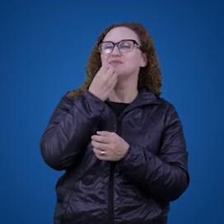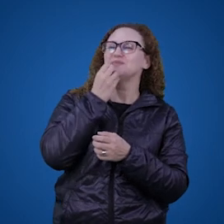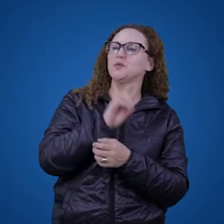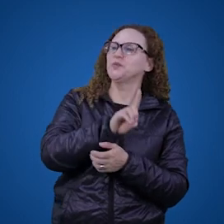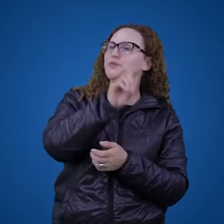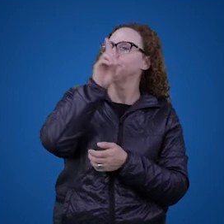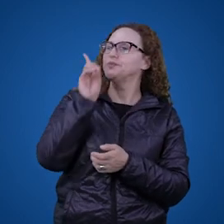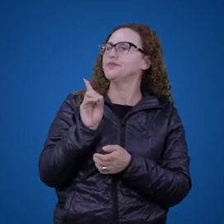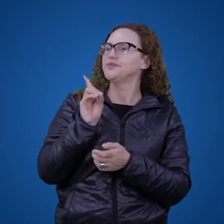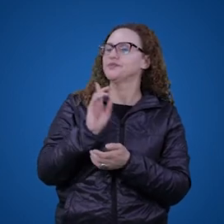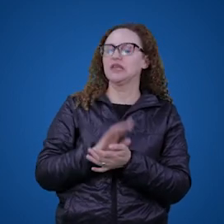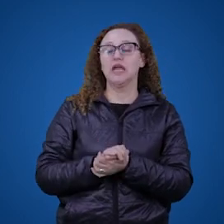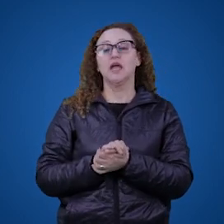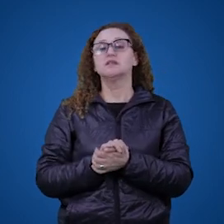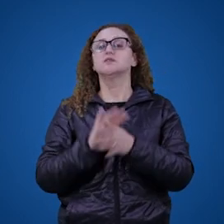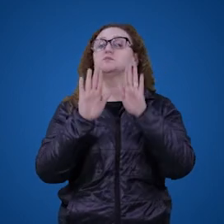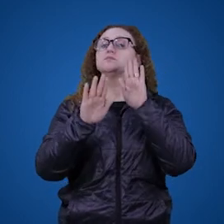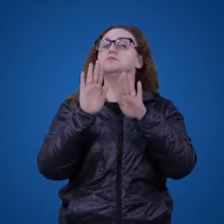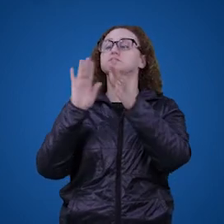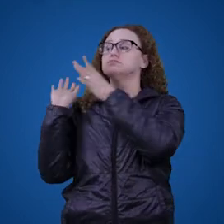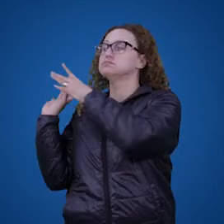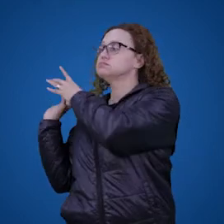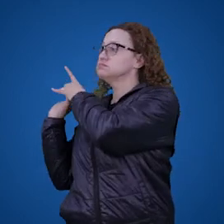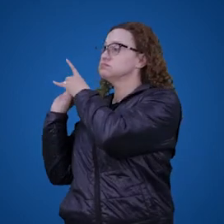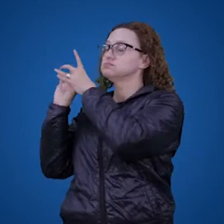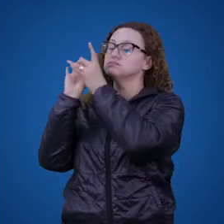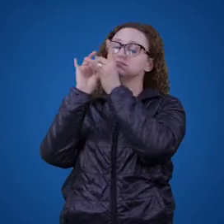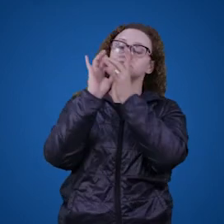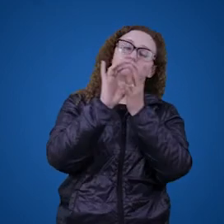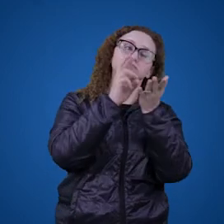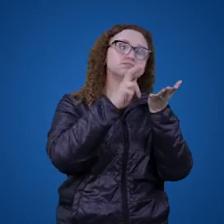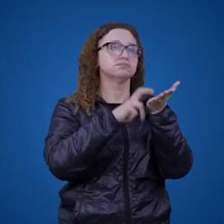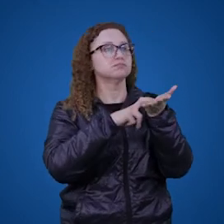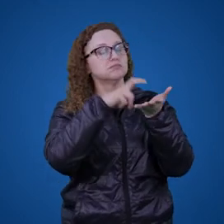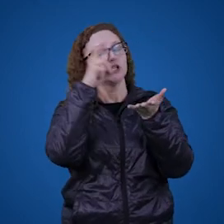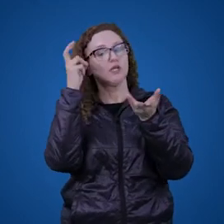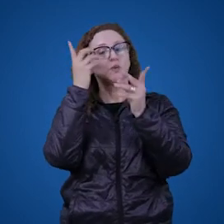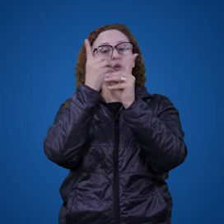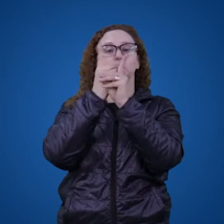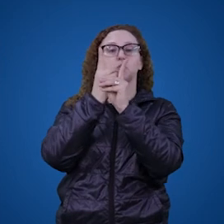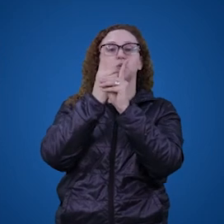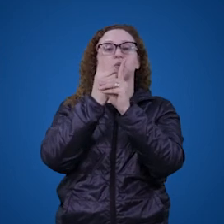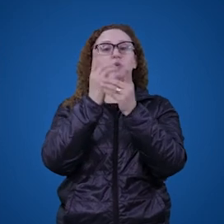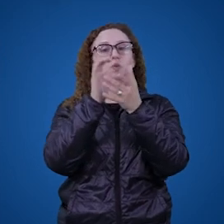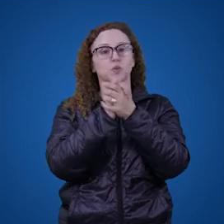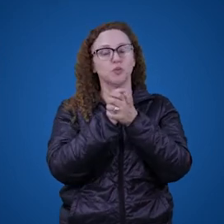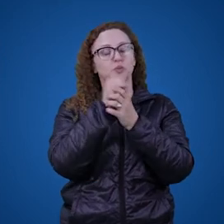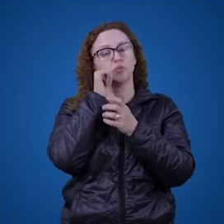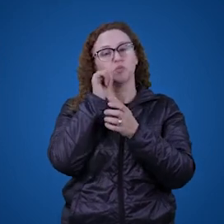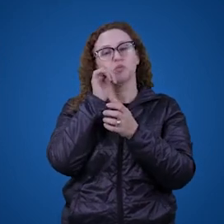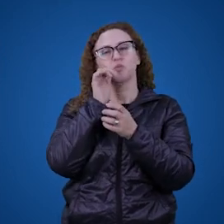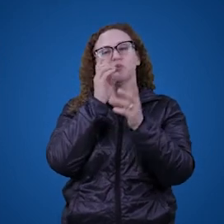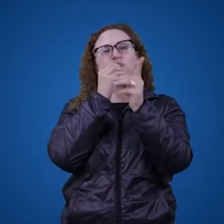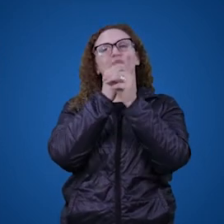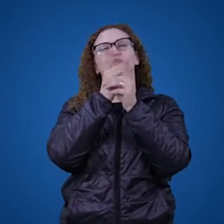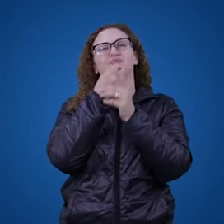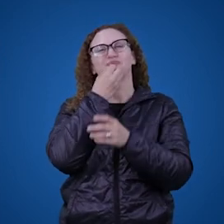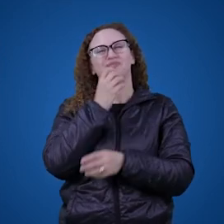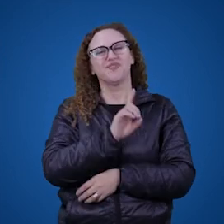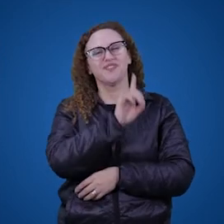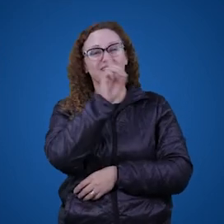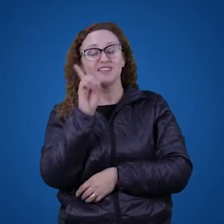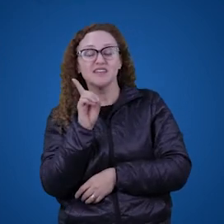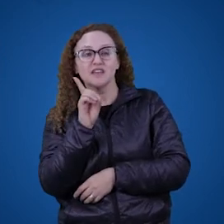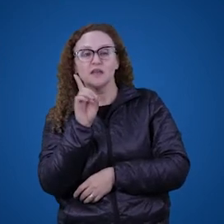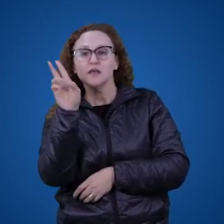Então, tudo isso é um contexto, né? É pela manhã, eu encontro com a minha esposa e digo bom dia. E eu